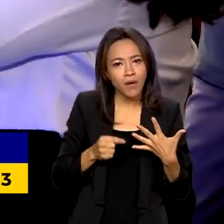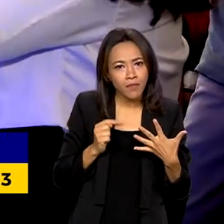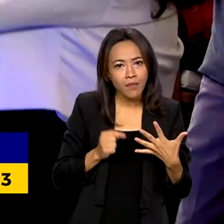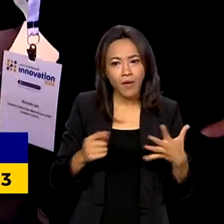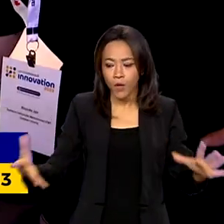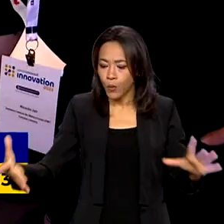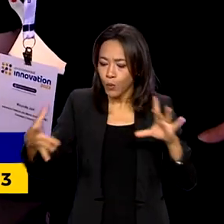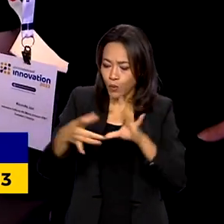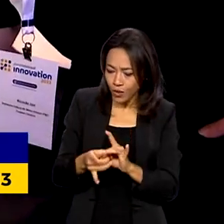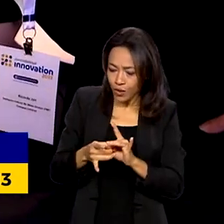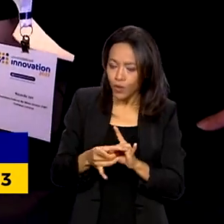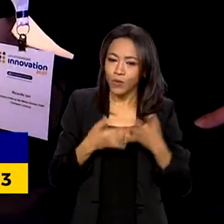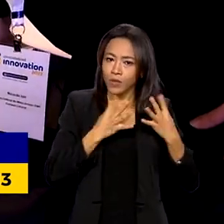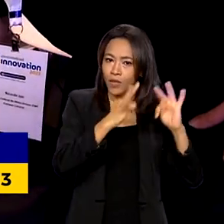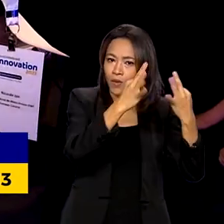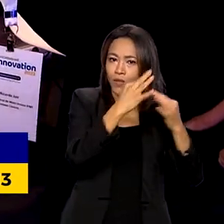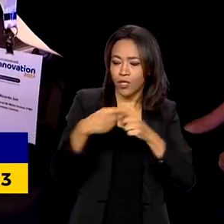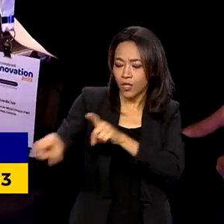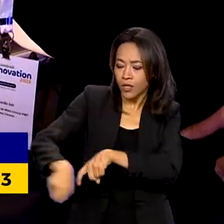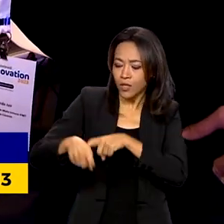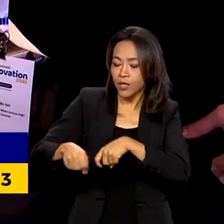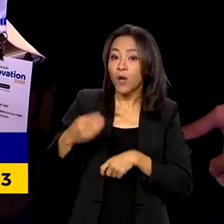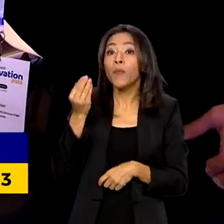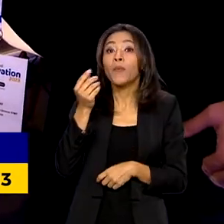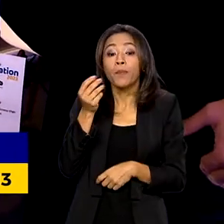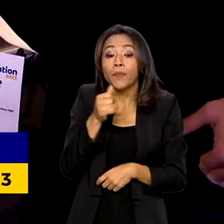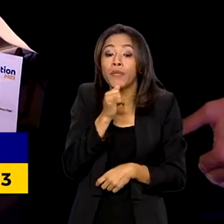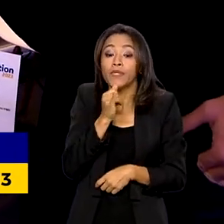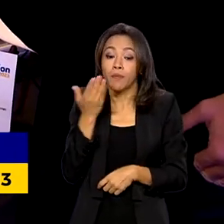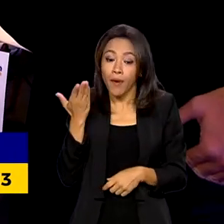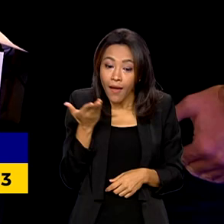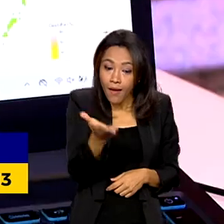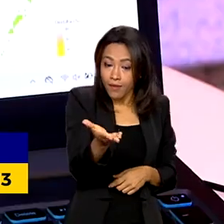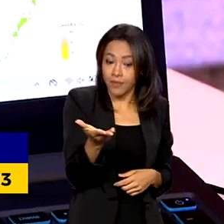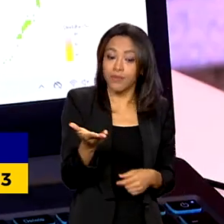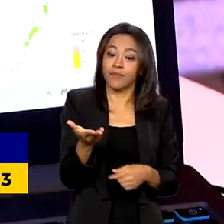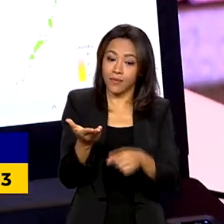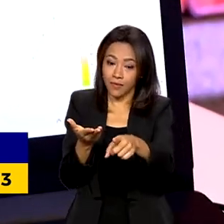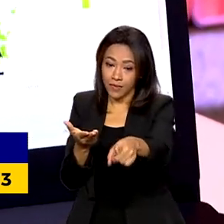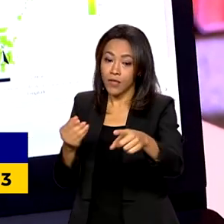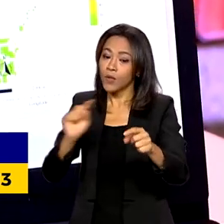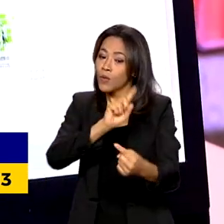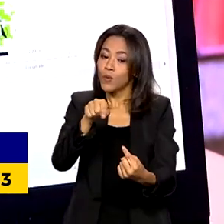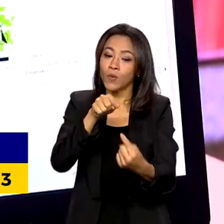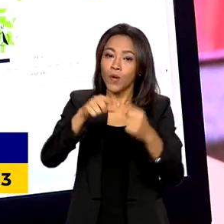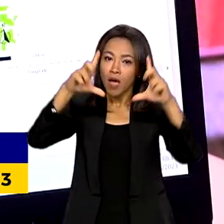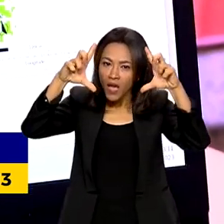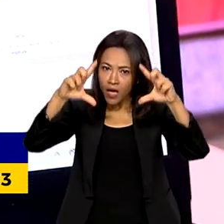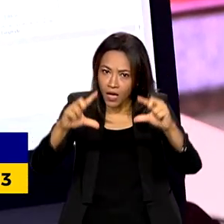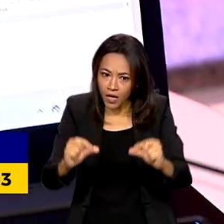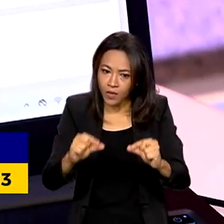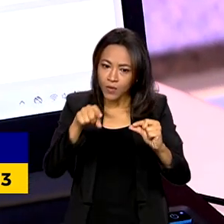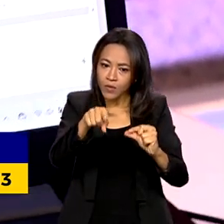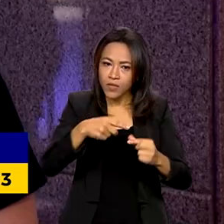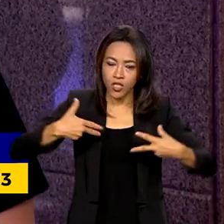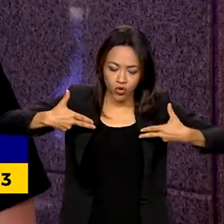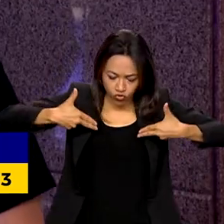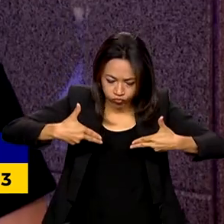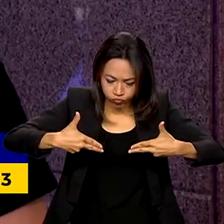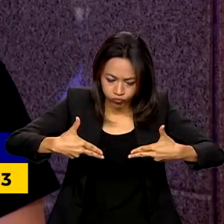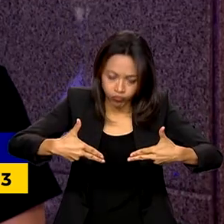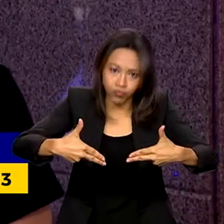agronegócio. Uma delas é essa plataforma com inteligência artificial para reduzir o uso de defensivos químicos.